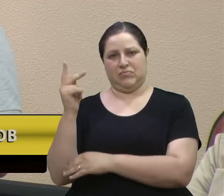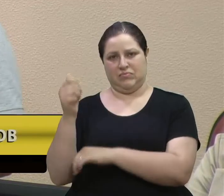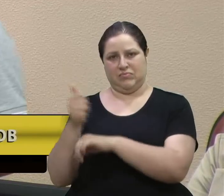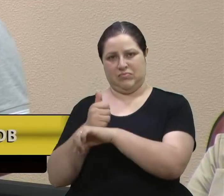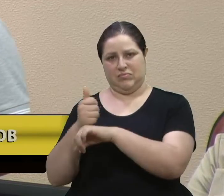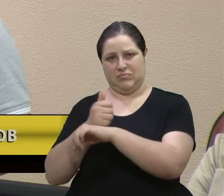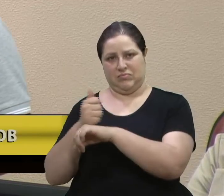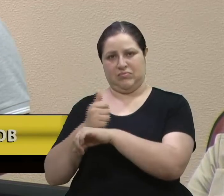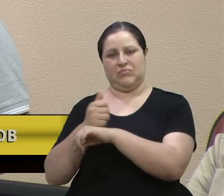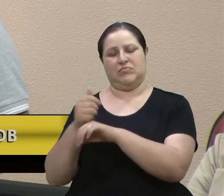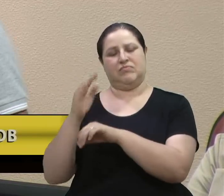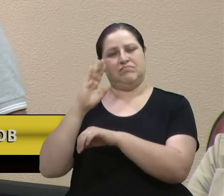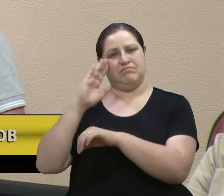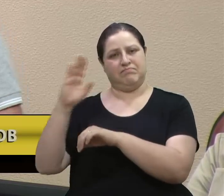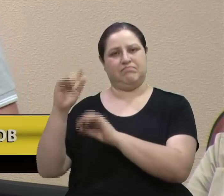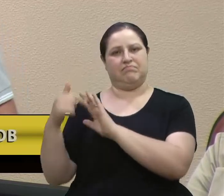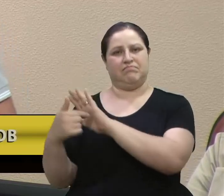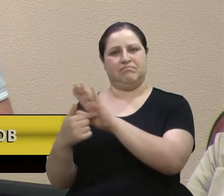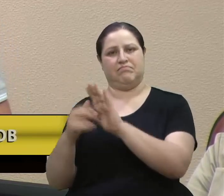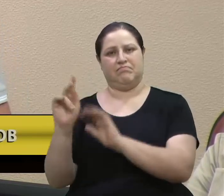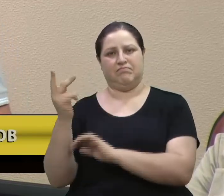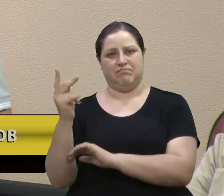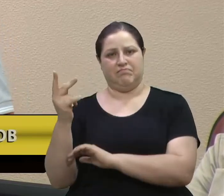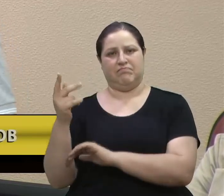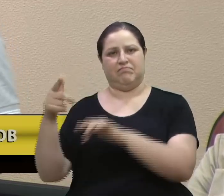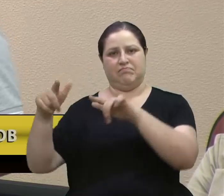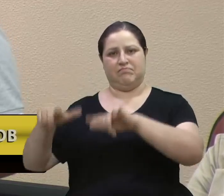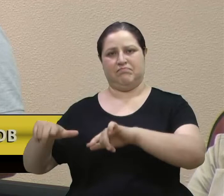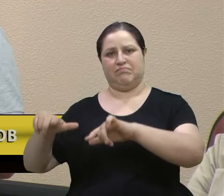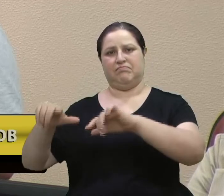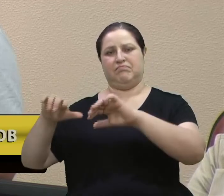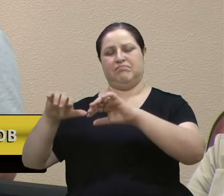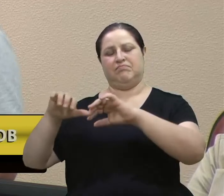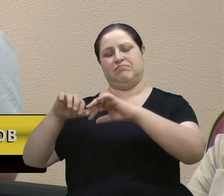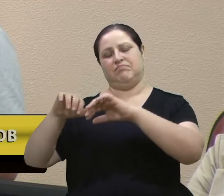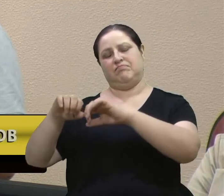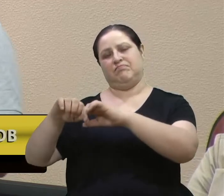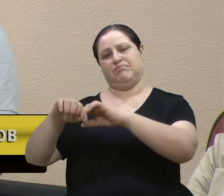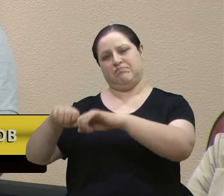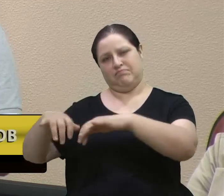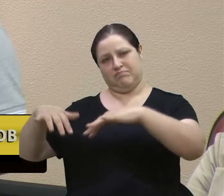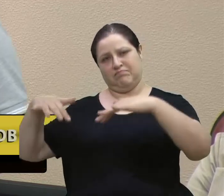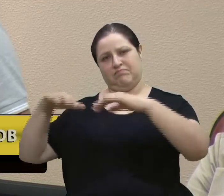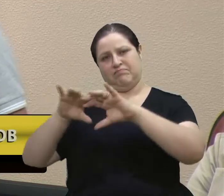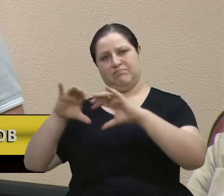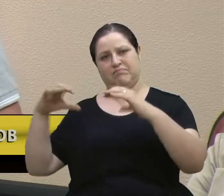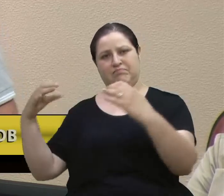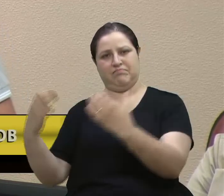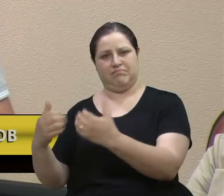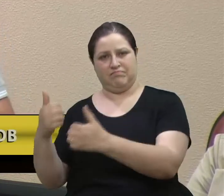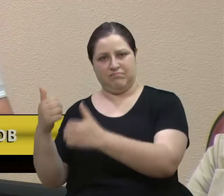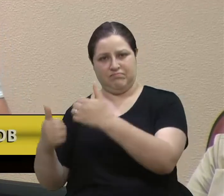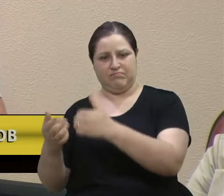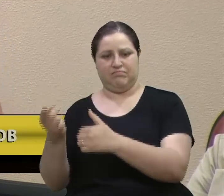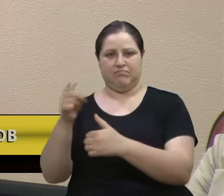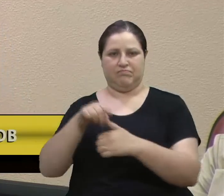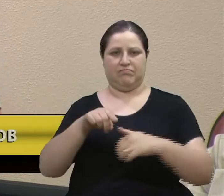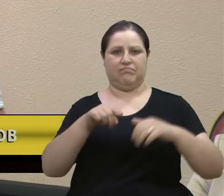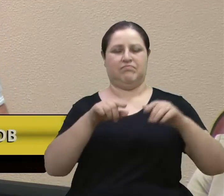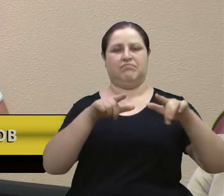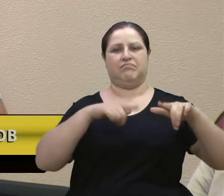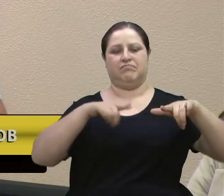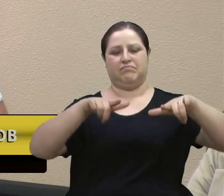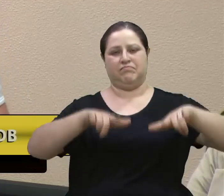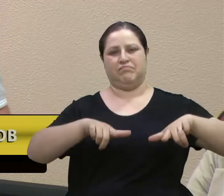porque, além dos estádios, os dois ginásios também são atrativos para quem gosta do esporte, que acabam buscando os ginásios por tudo aquilo que